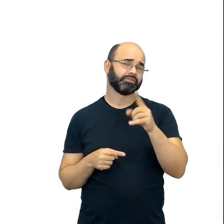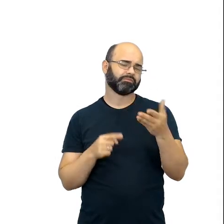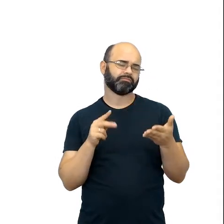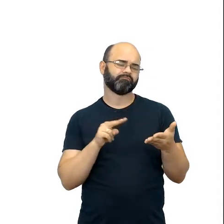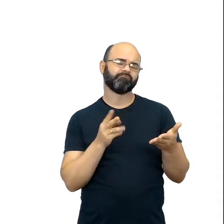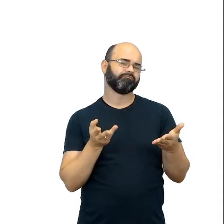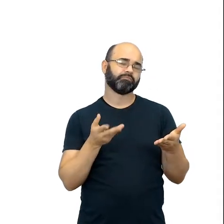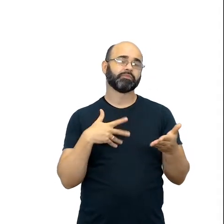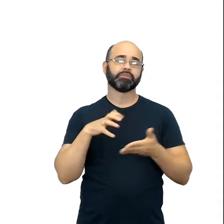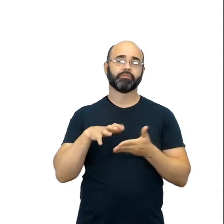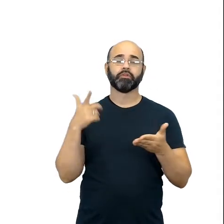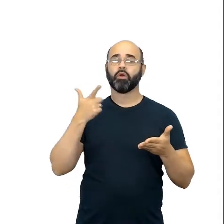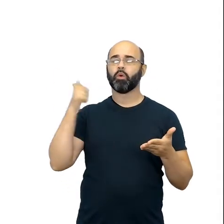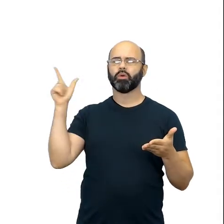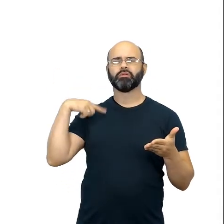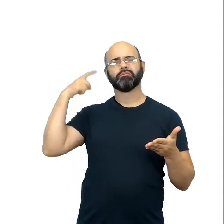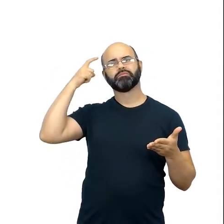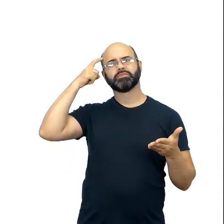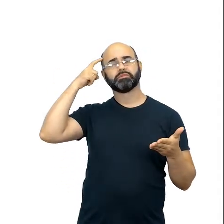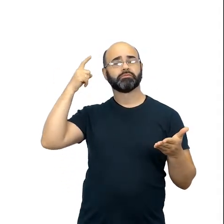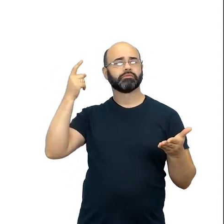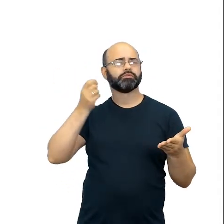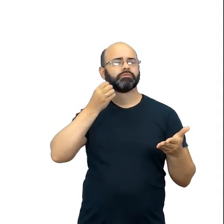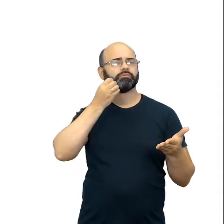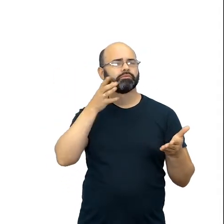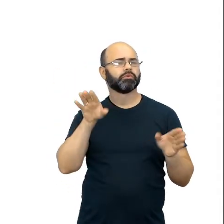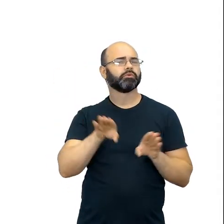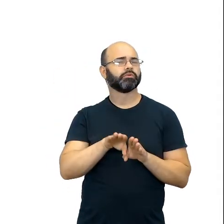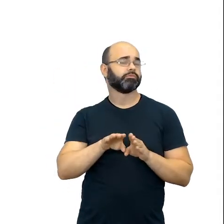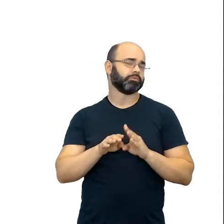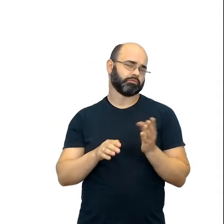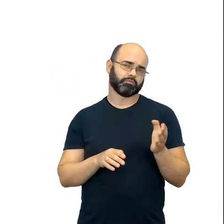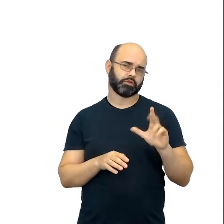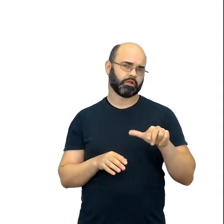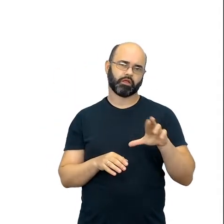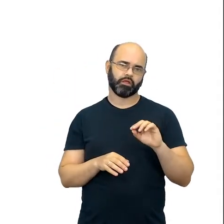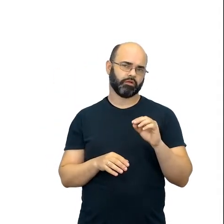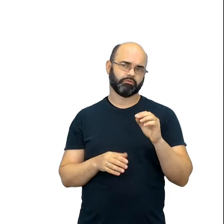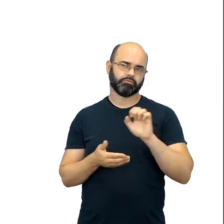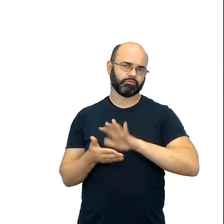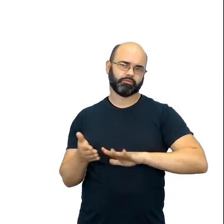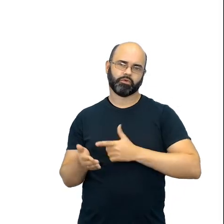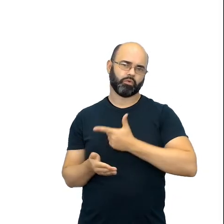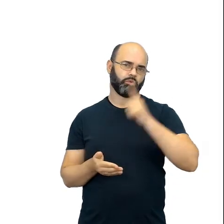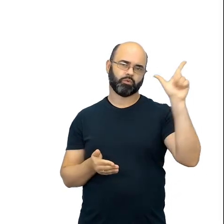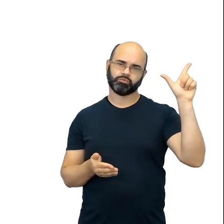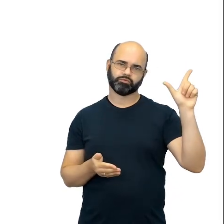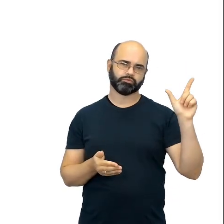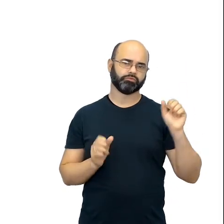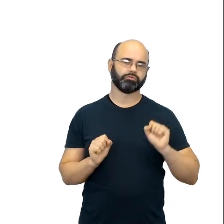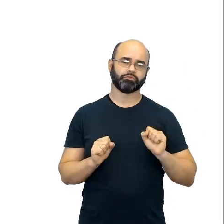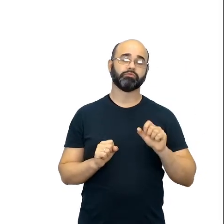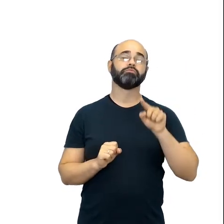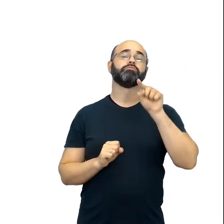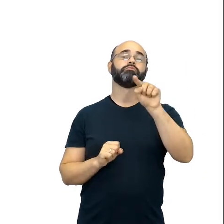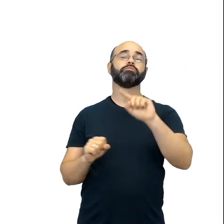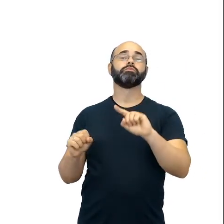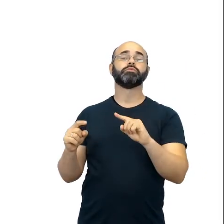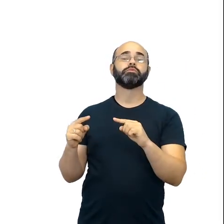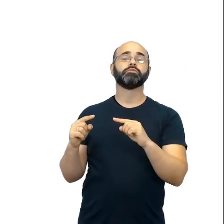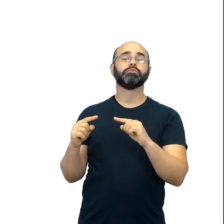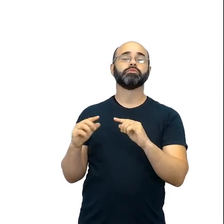atividade que também atendia. É óbvio, né? Com certeza, tem outras atividades. E aí, dentro da sua realidade, ela foi mais